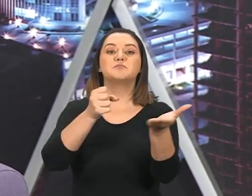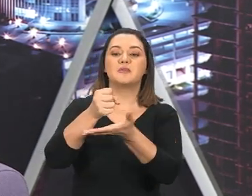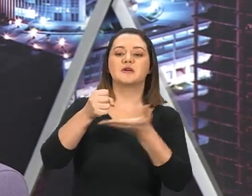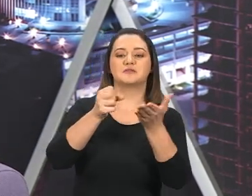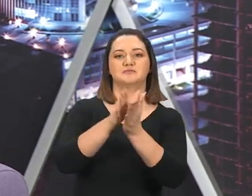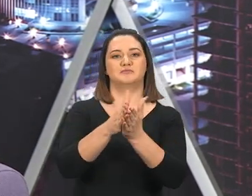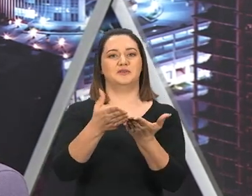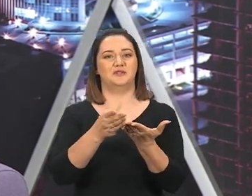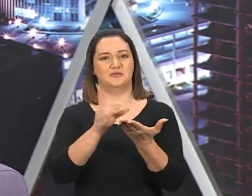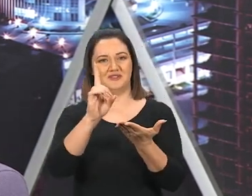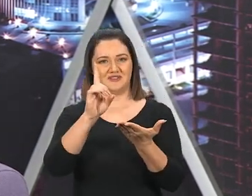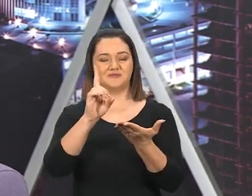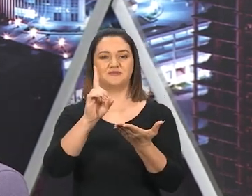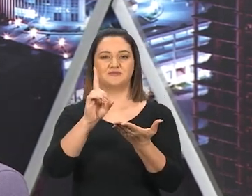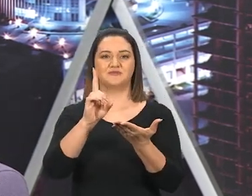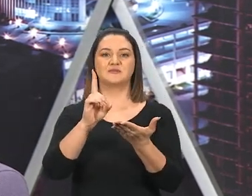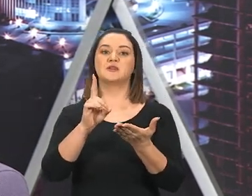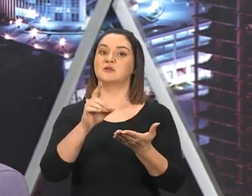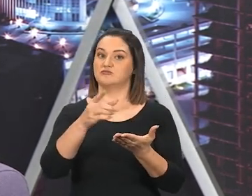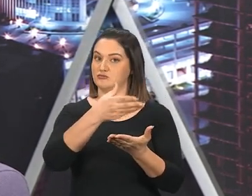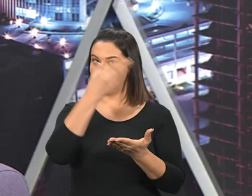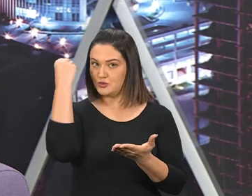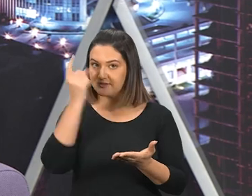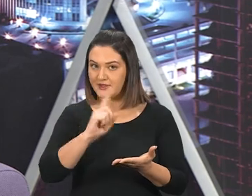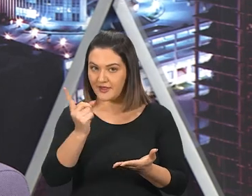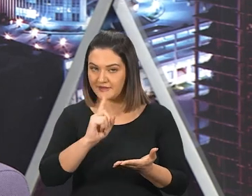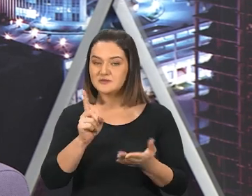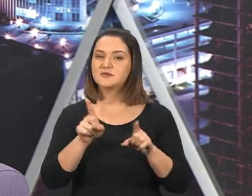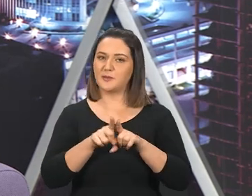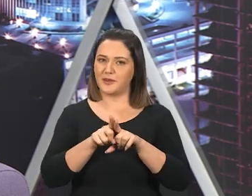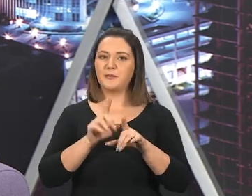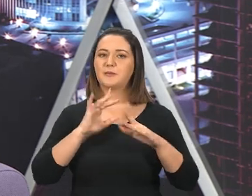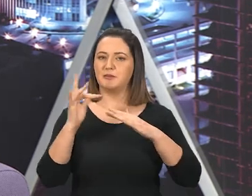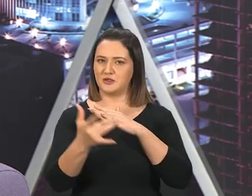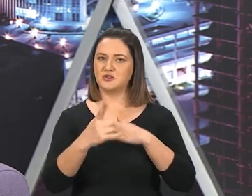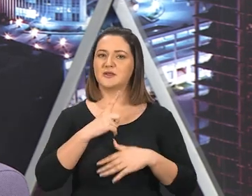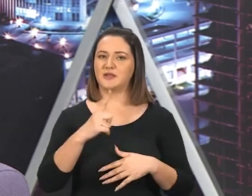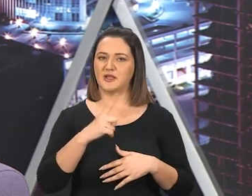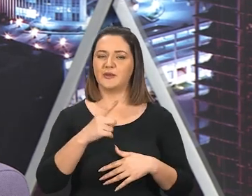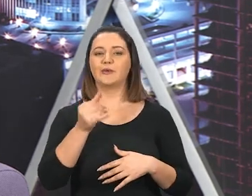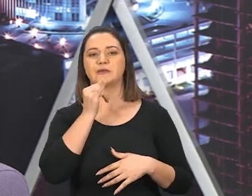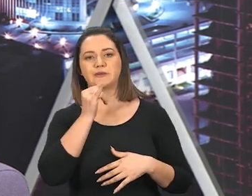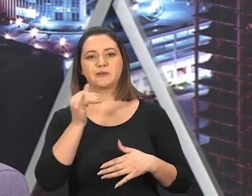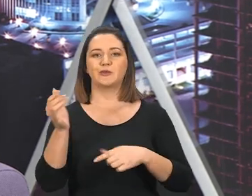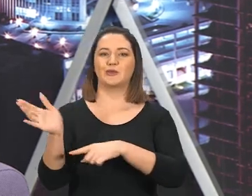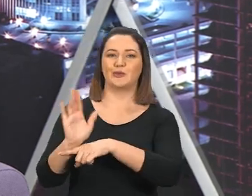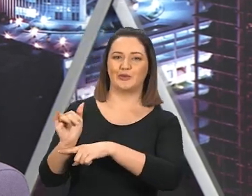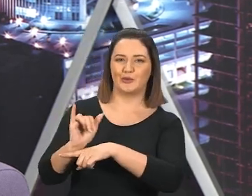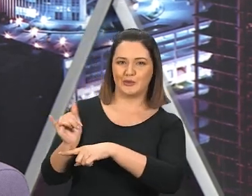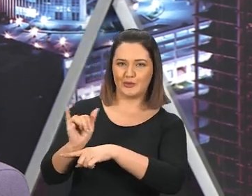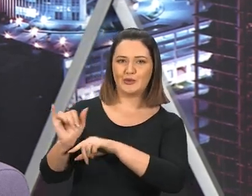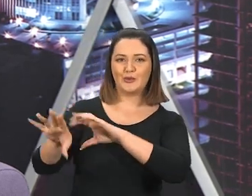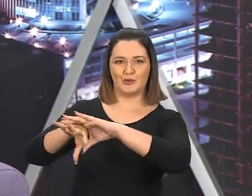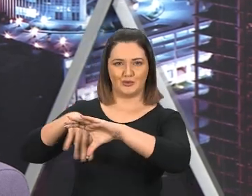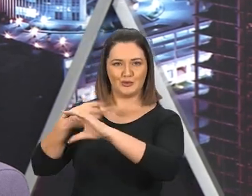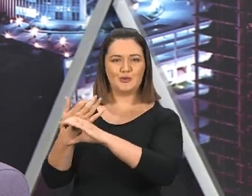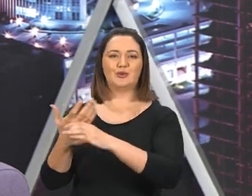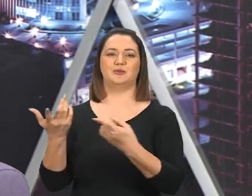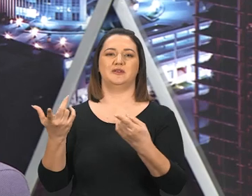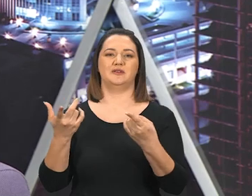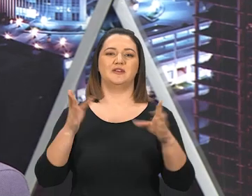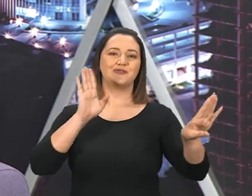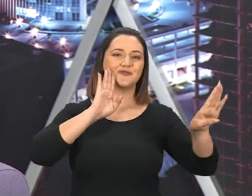para o seu coração. Não esqueça que o Arena do Futuro está nas redes sociais. Você encontra no YouTube o nosso canal,